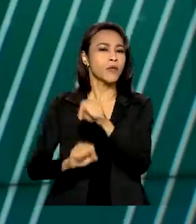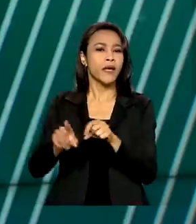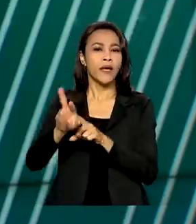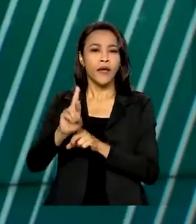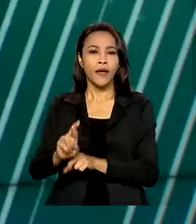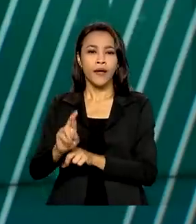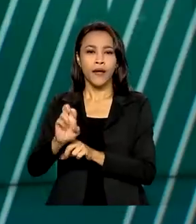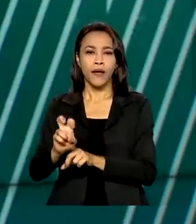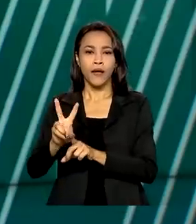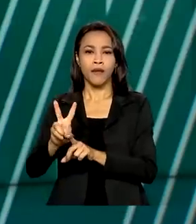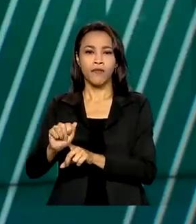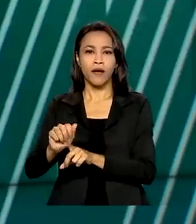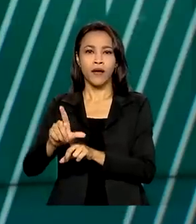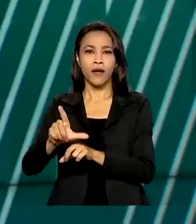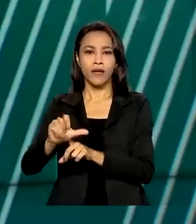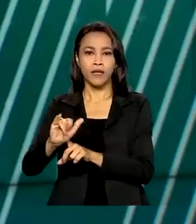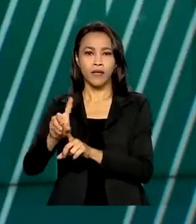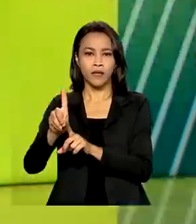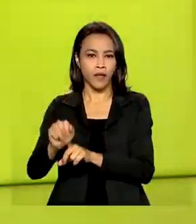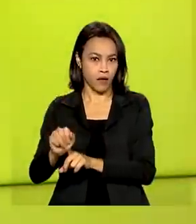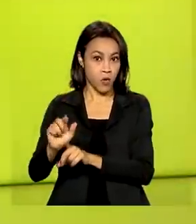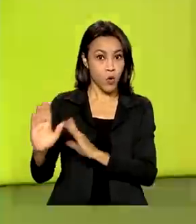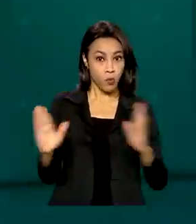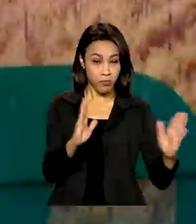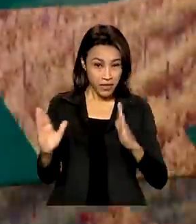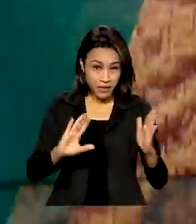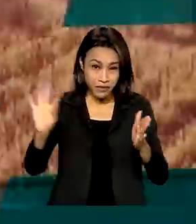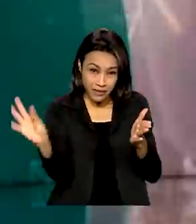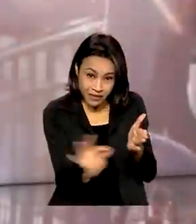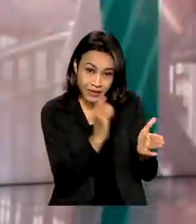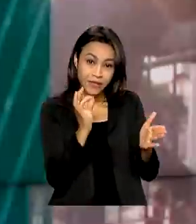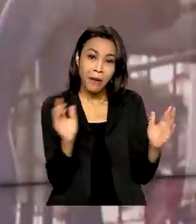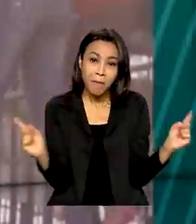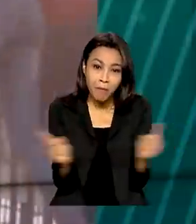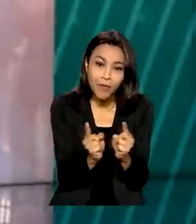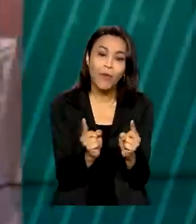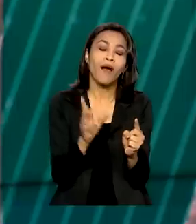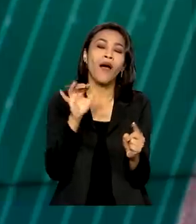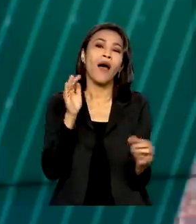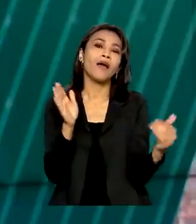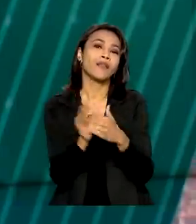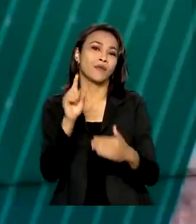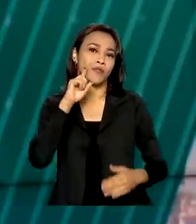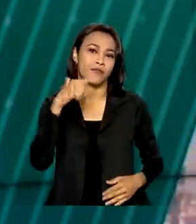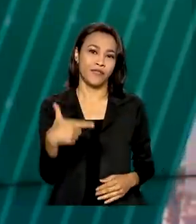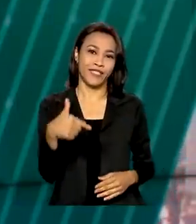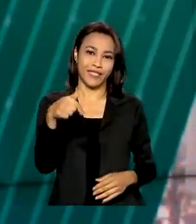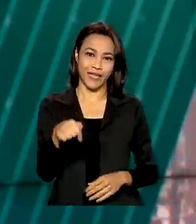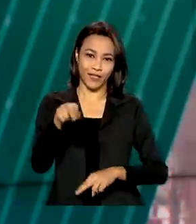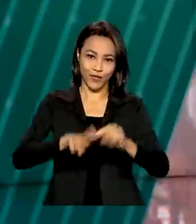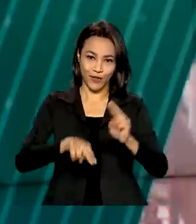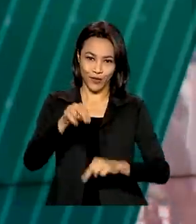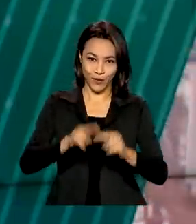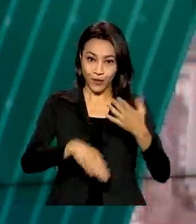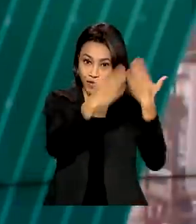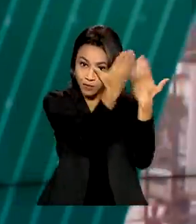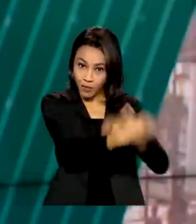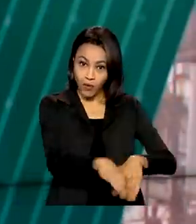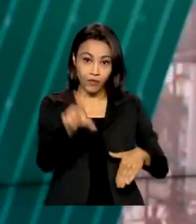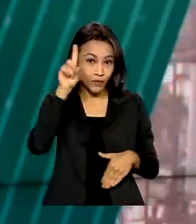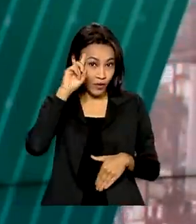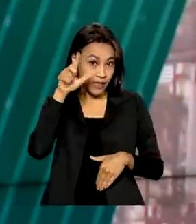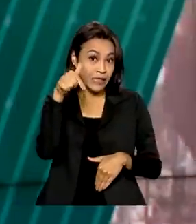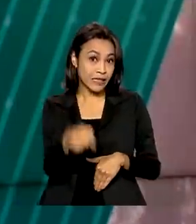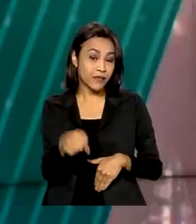Diplomas Médicos, o Revalida. O período de inscrição é curto, vai só até o dia 27 de junho. O exame vai ser aplicado no dia 7 de